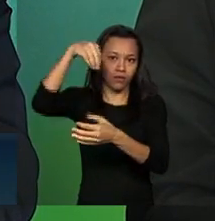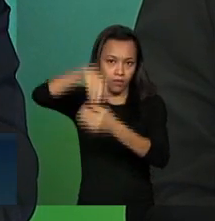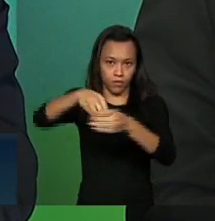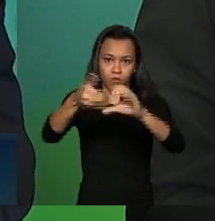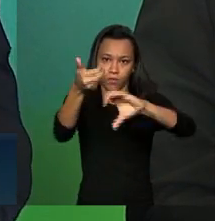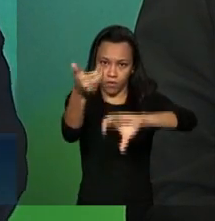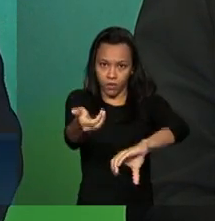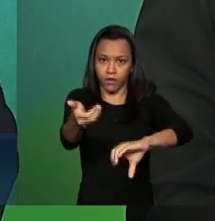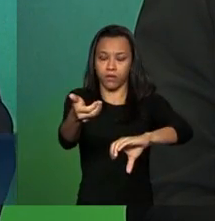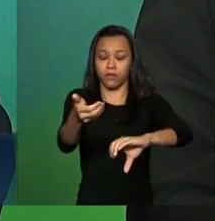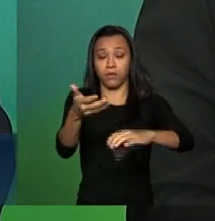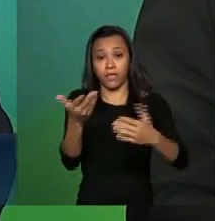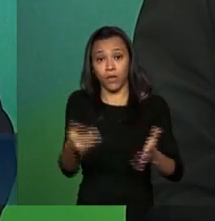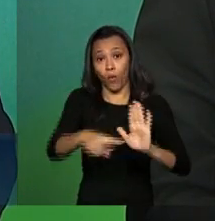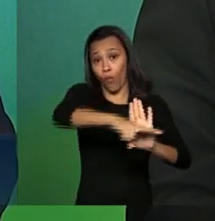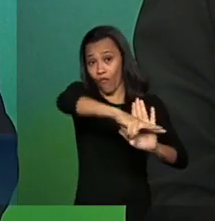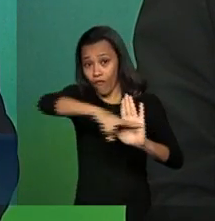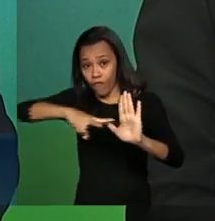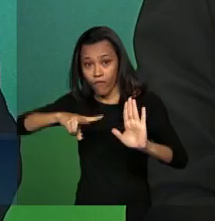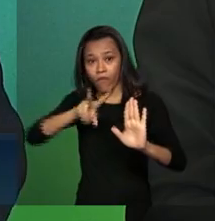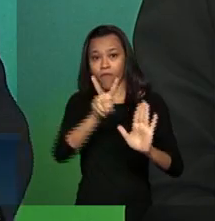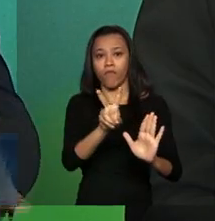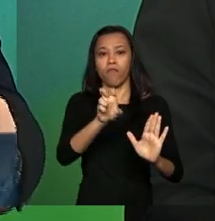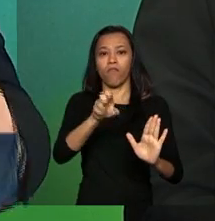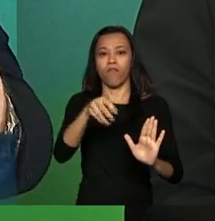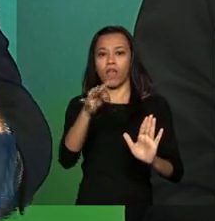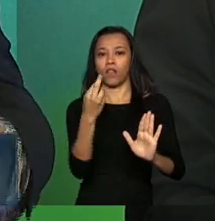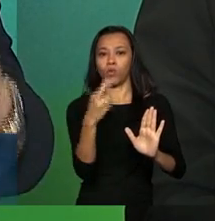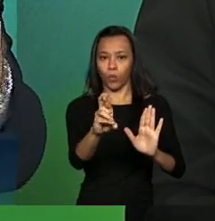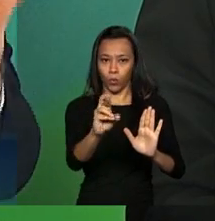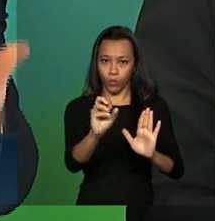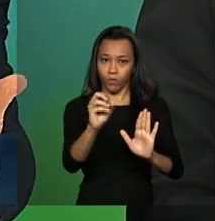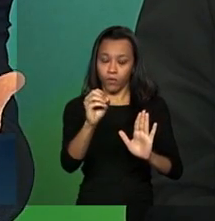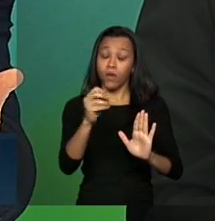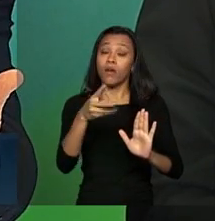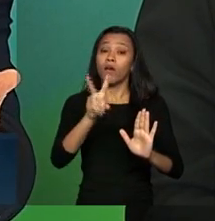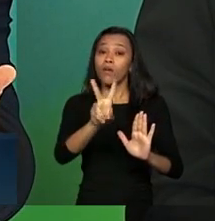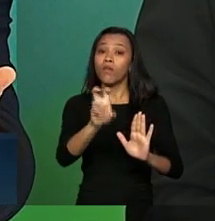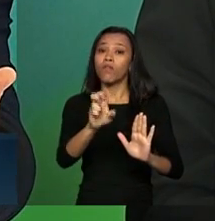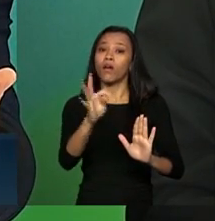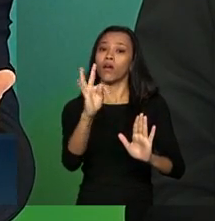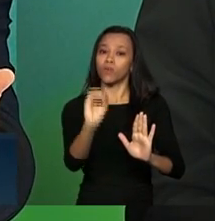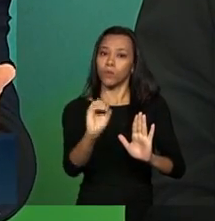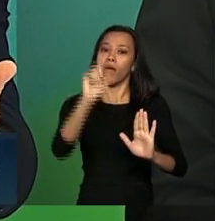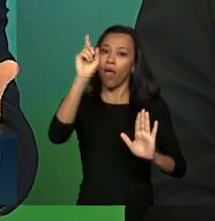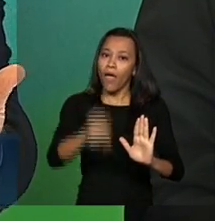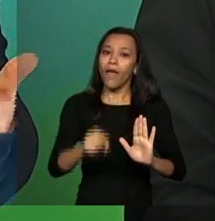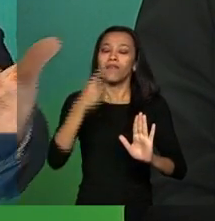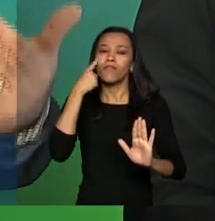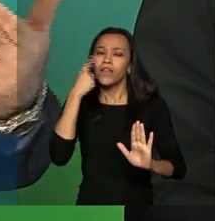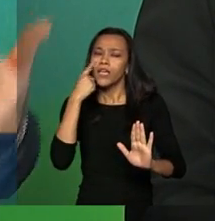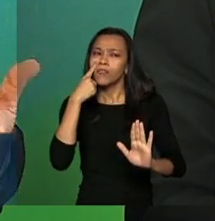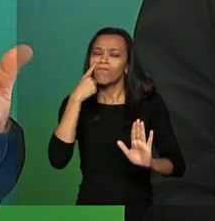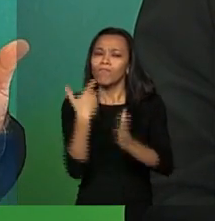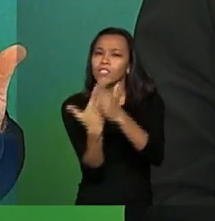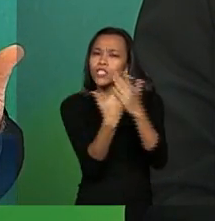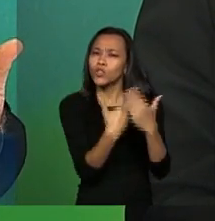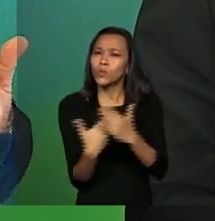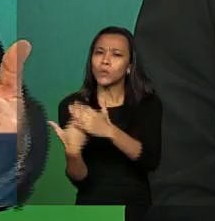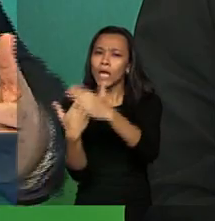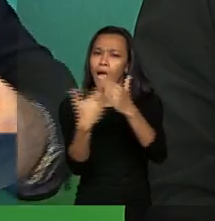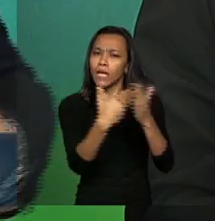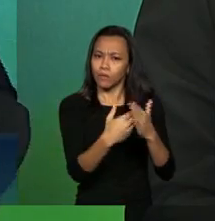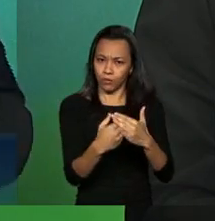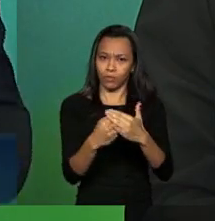Portanto, o veto da presidenta Dilma deve ser apreciado pelo Congresso Nacional. Então, nós procuramos,